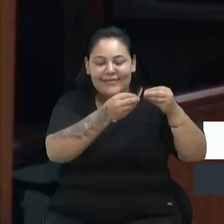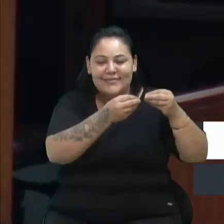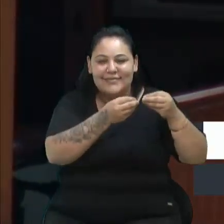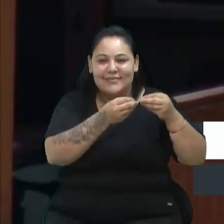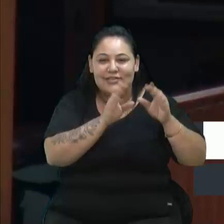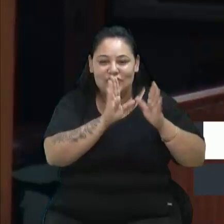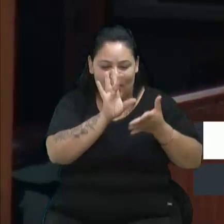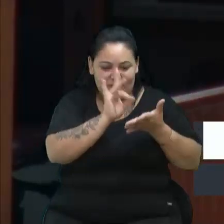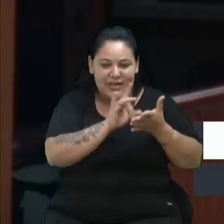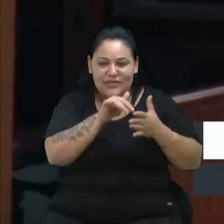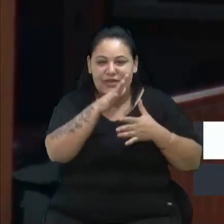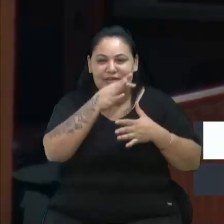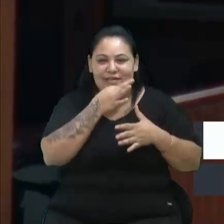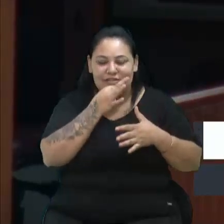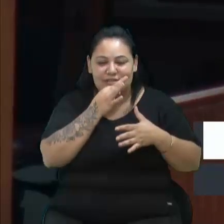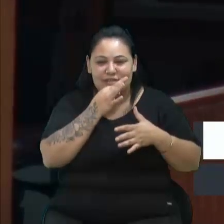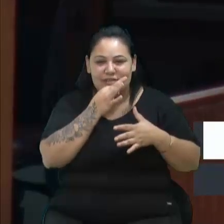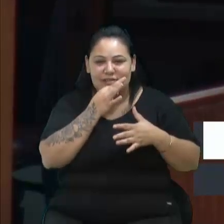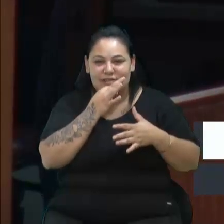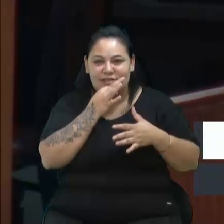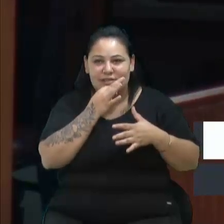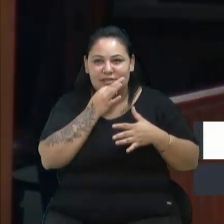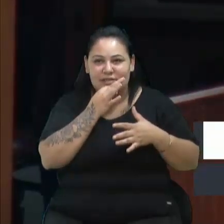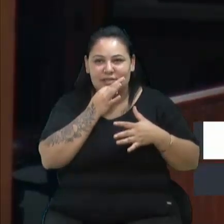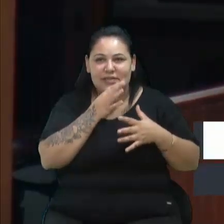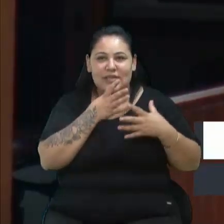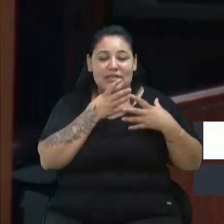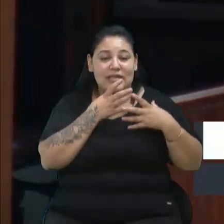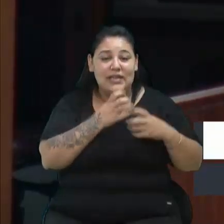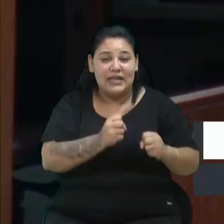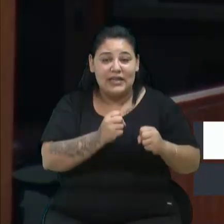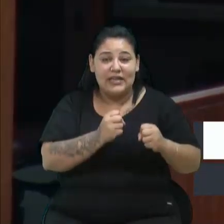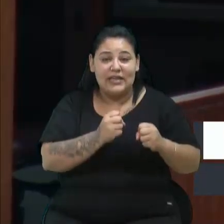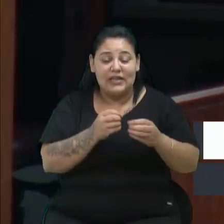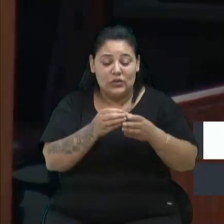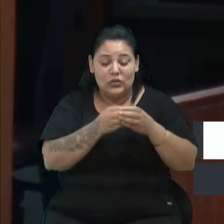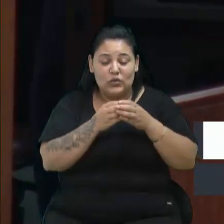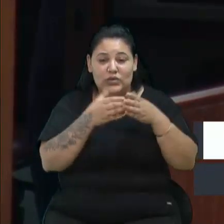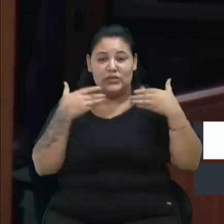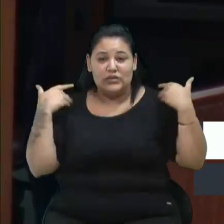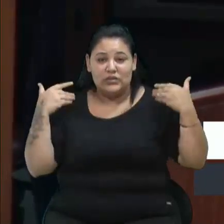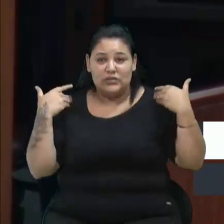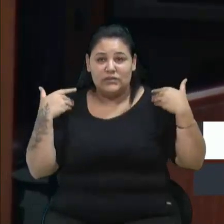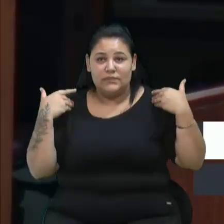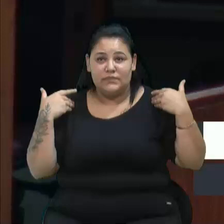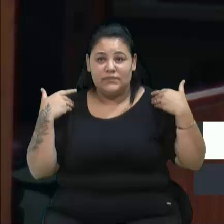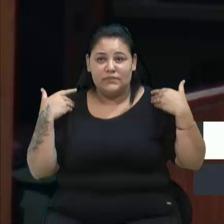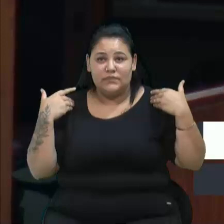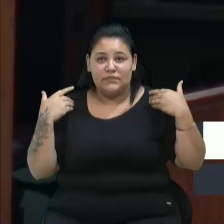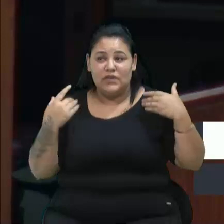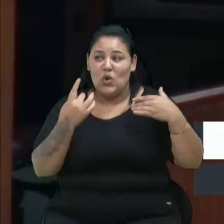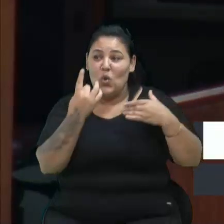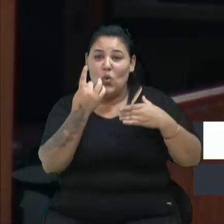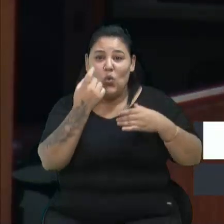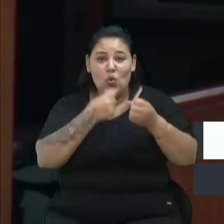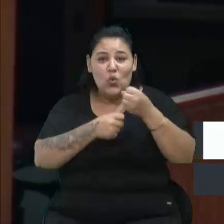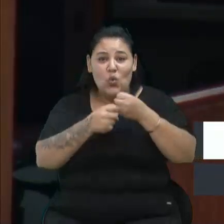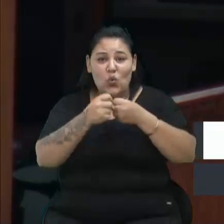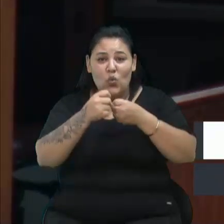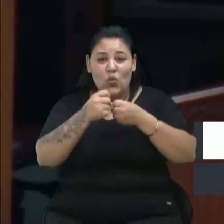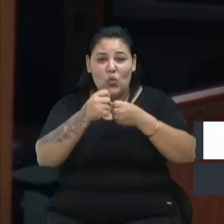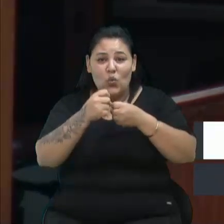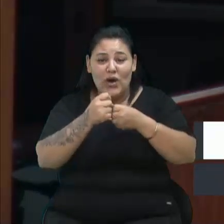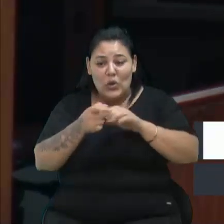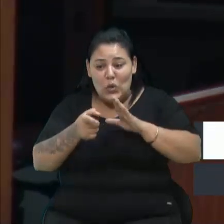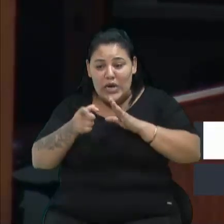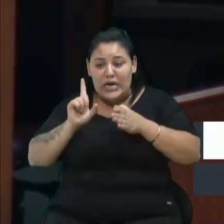que a Secretaria de Turismo, as demais secretarias envolvidas, há um ano de antecedência, comece